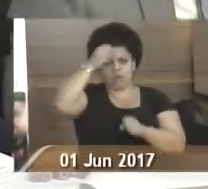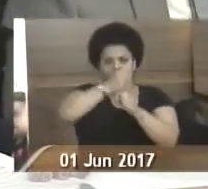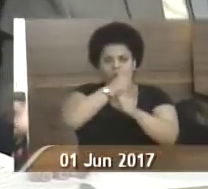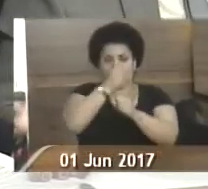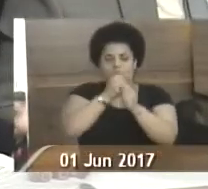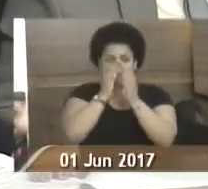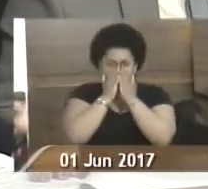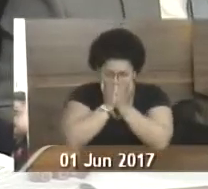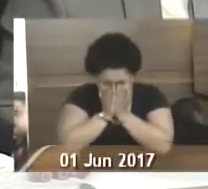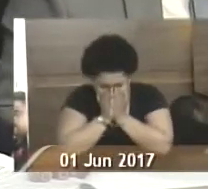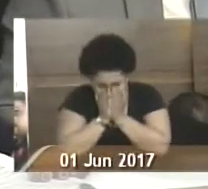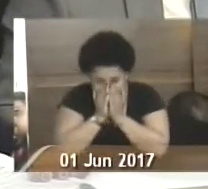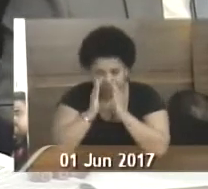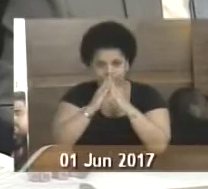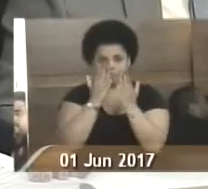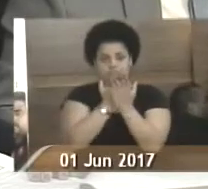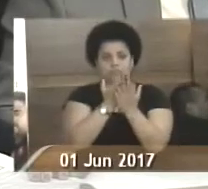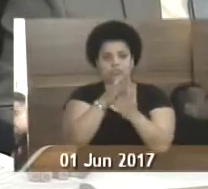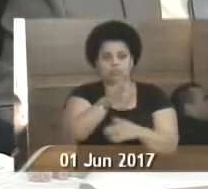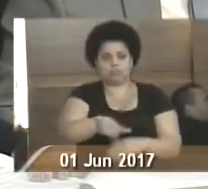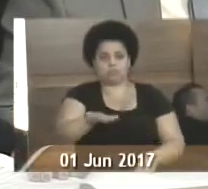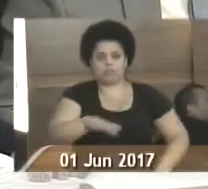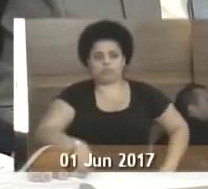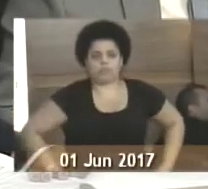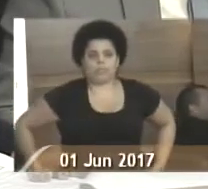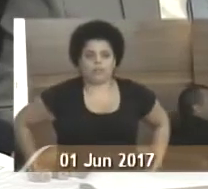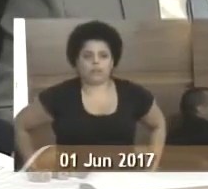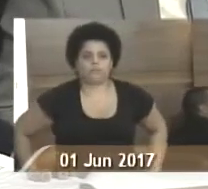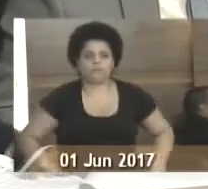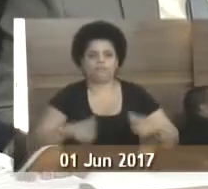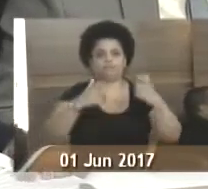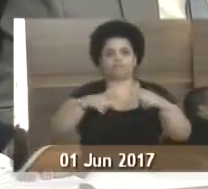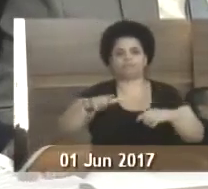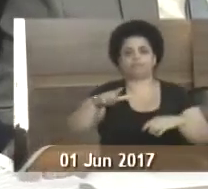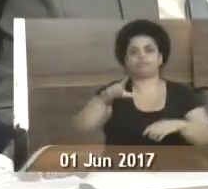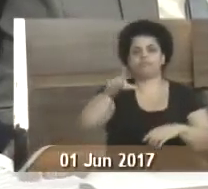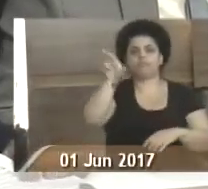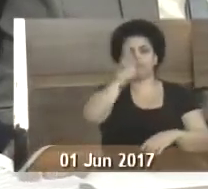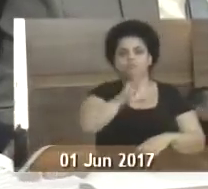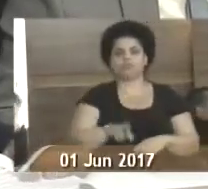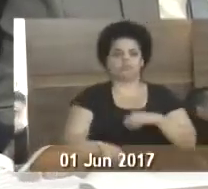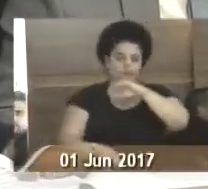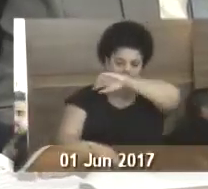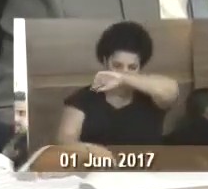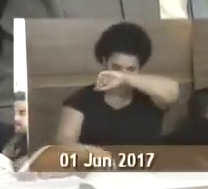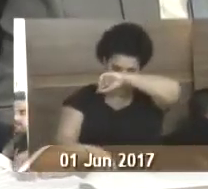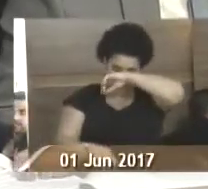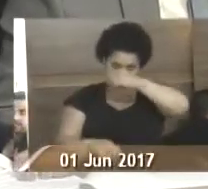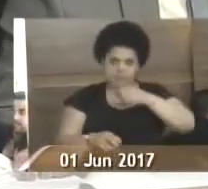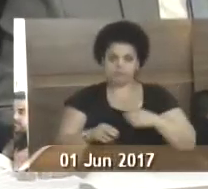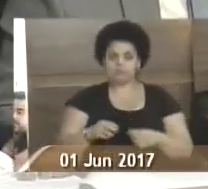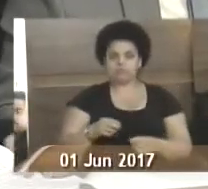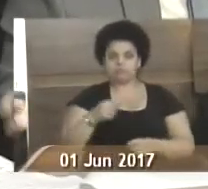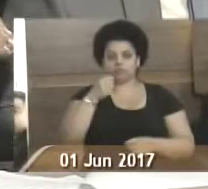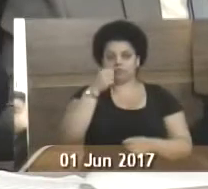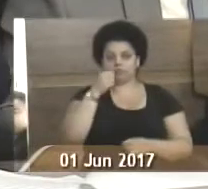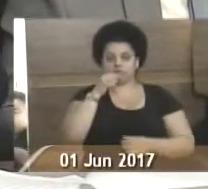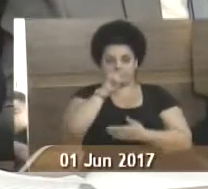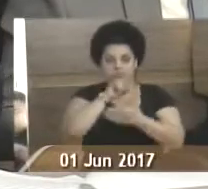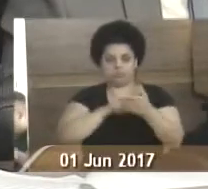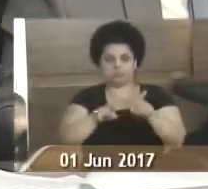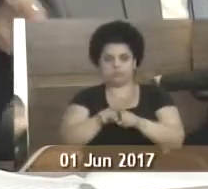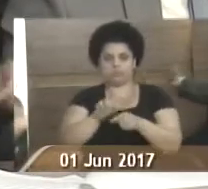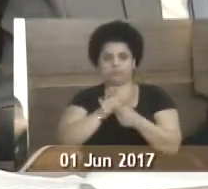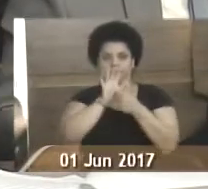construção de uma creche municipal na estrada Vereador Benedito Adelino, no bairro Incruz da Enseada. Indicação 23, de 2017,